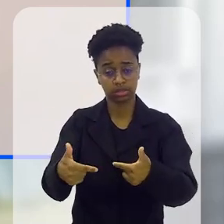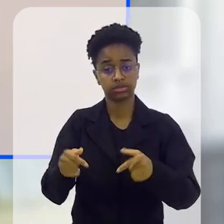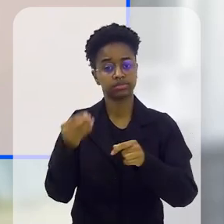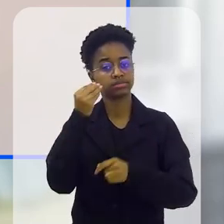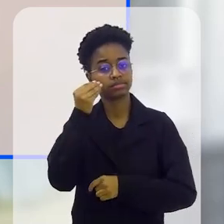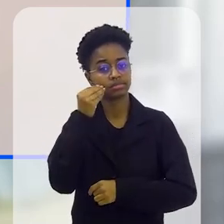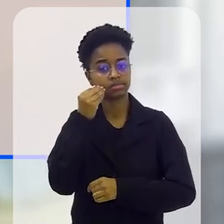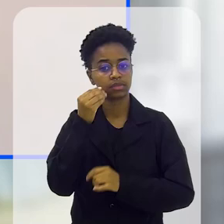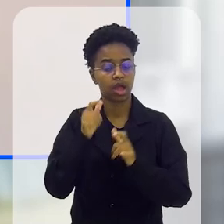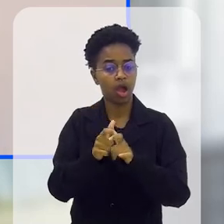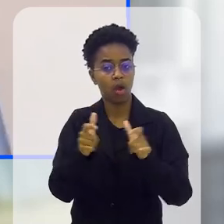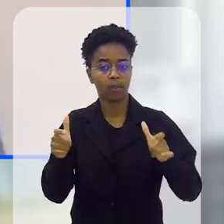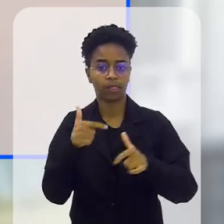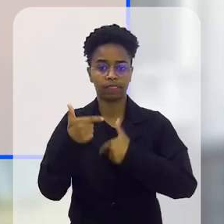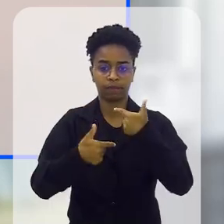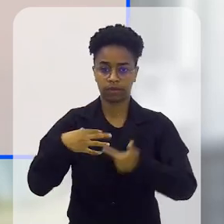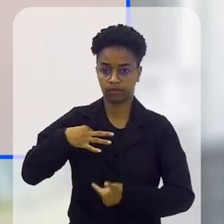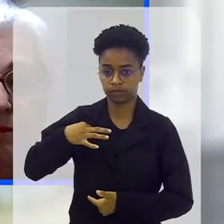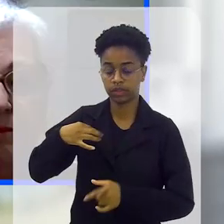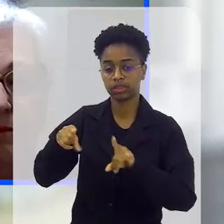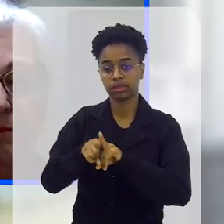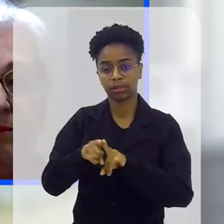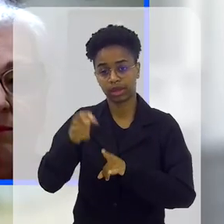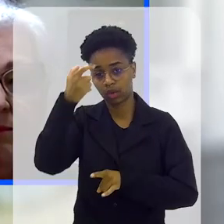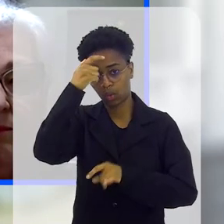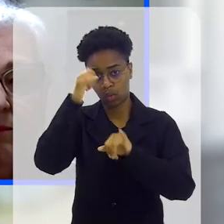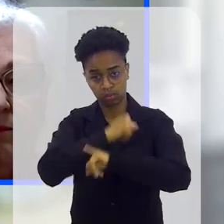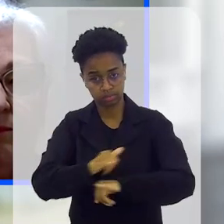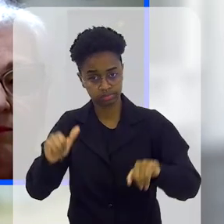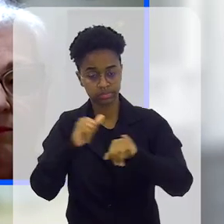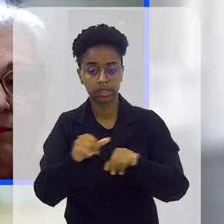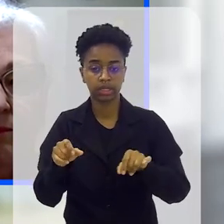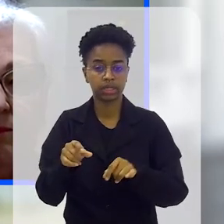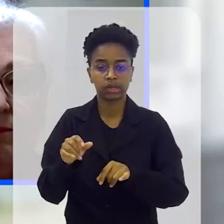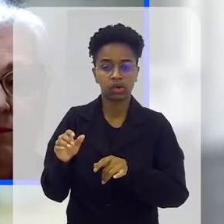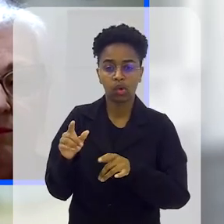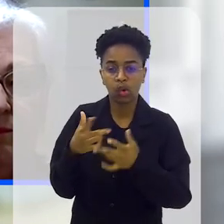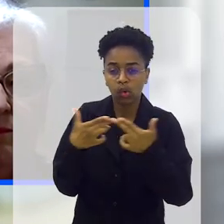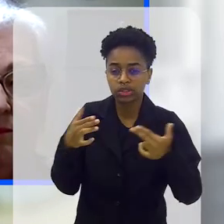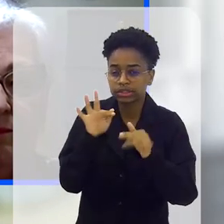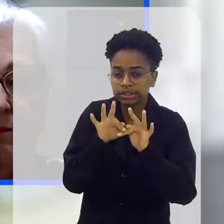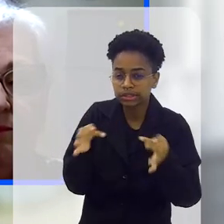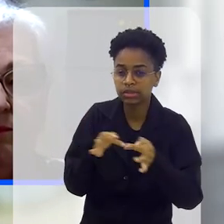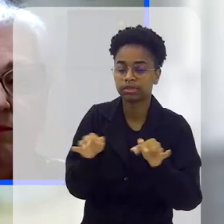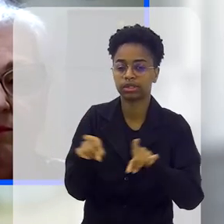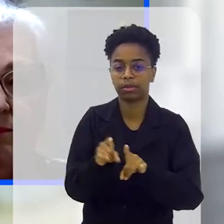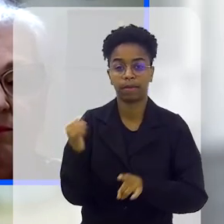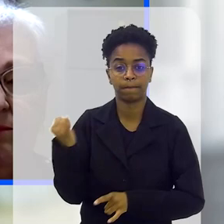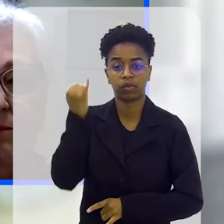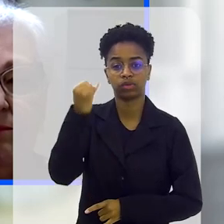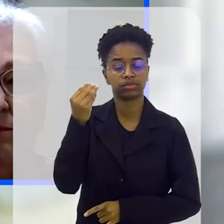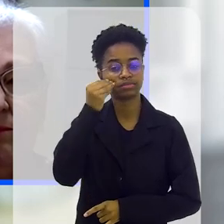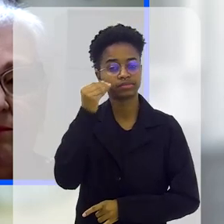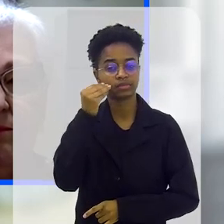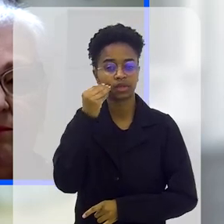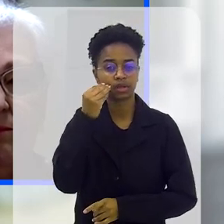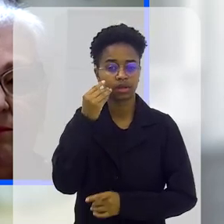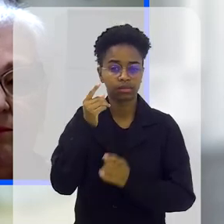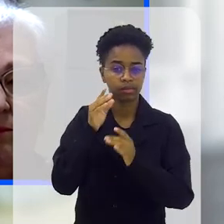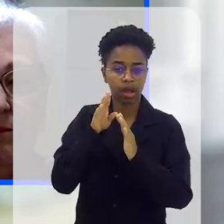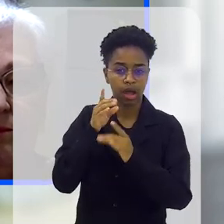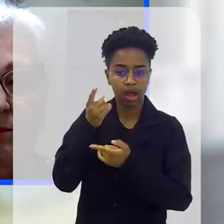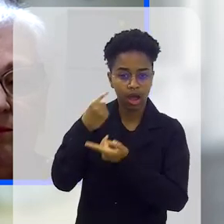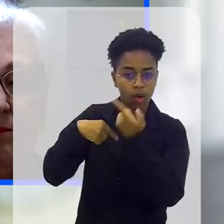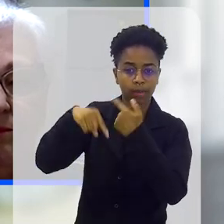pode fazer para aumentar o trabalho voluntário e até conscientizar que pequenas medidas também são muito importantes para a gente